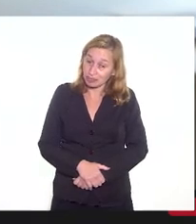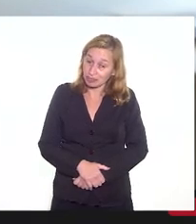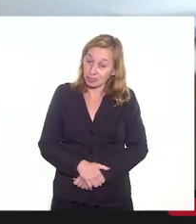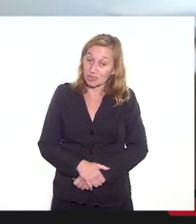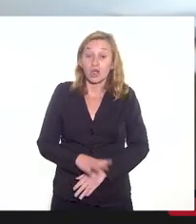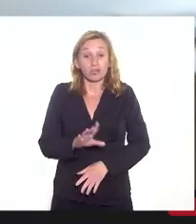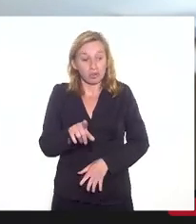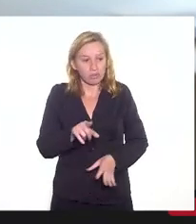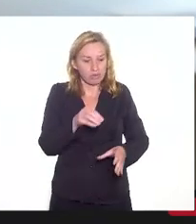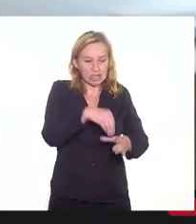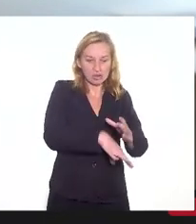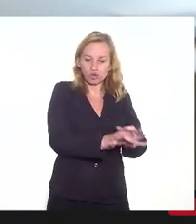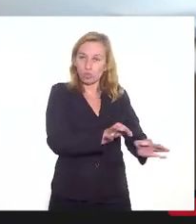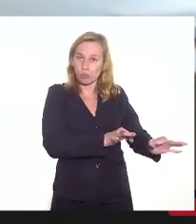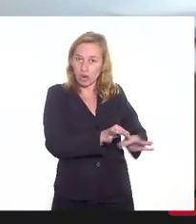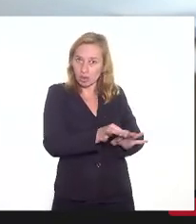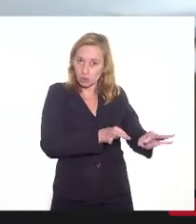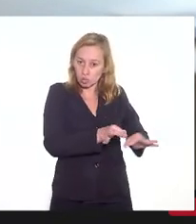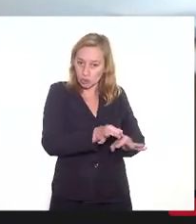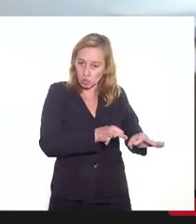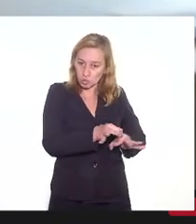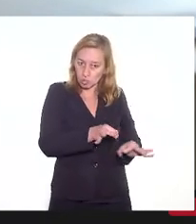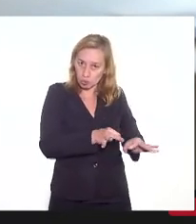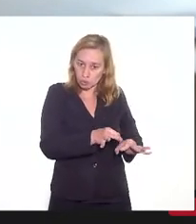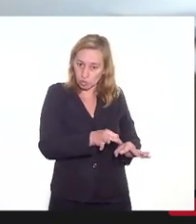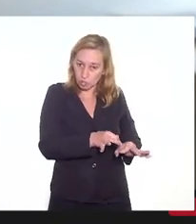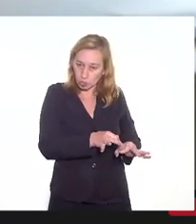como não